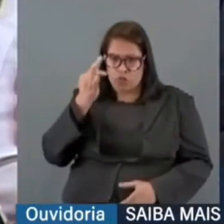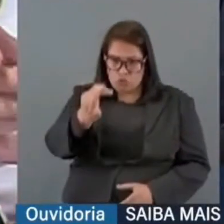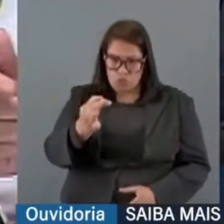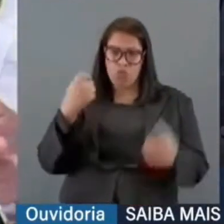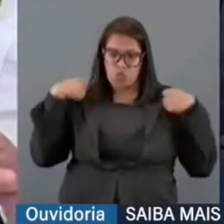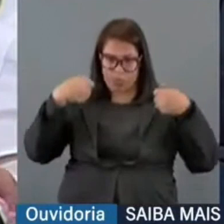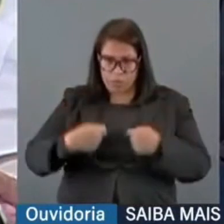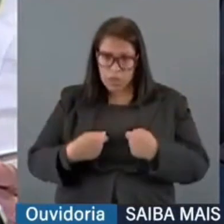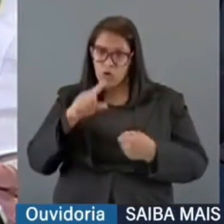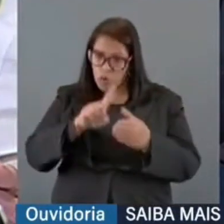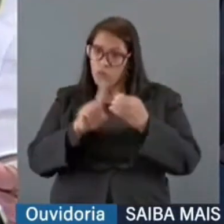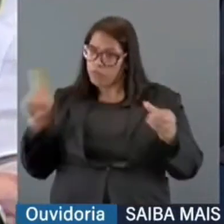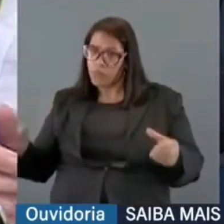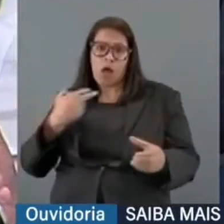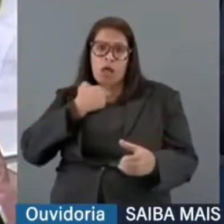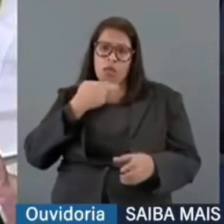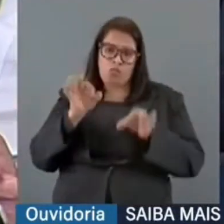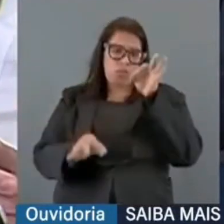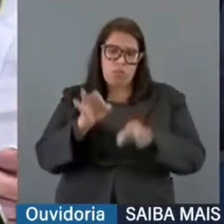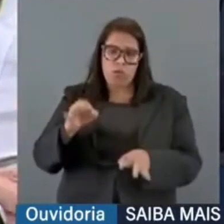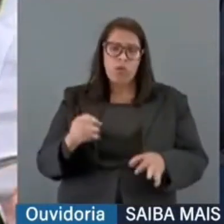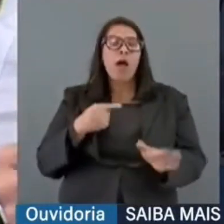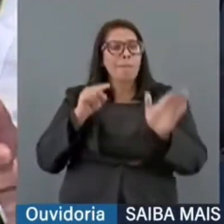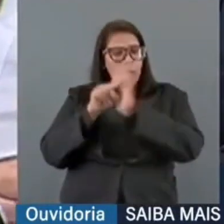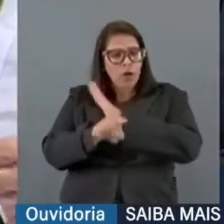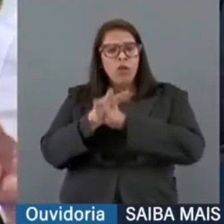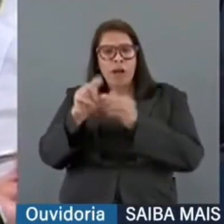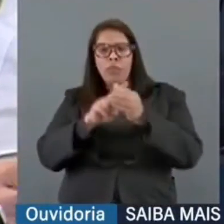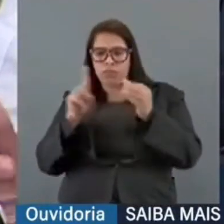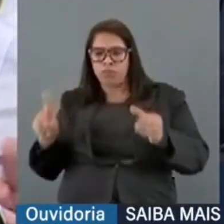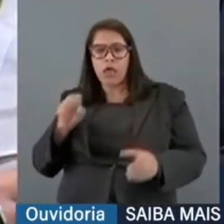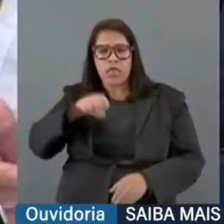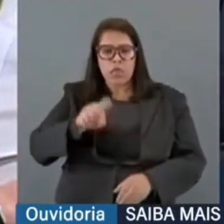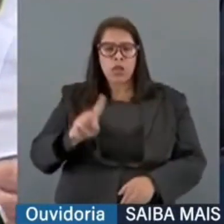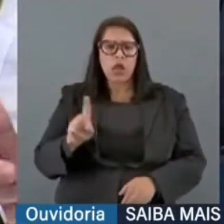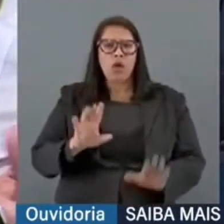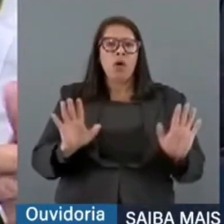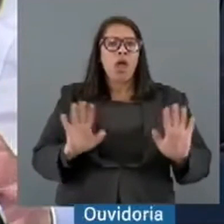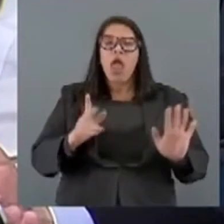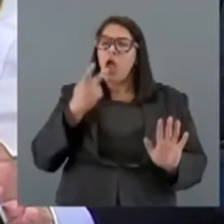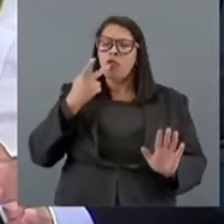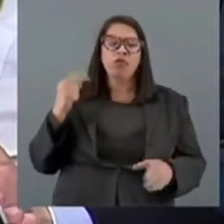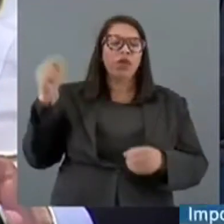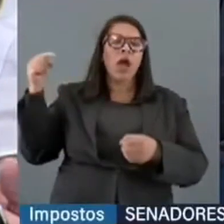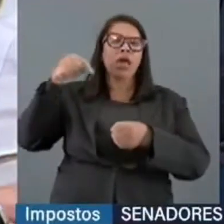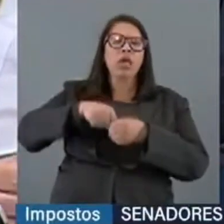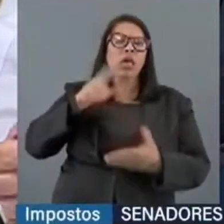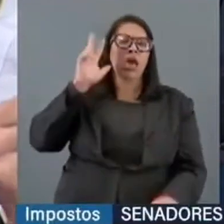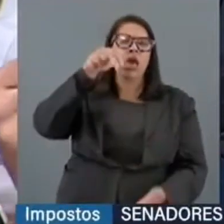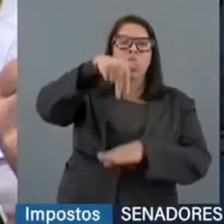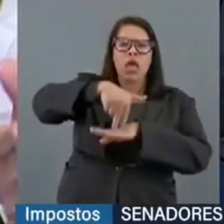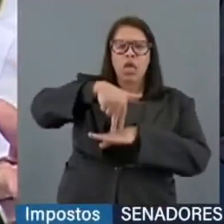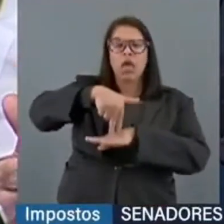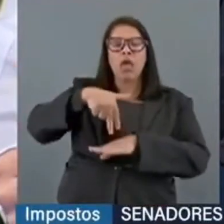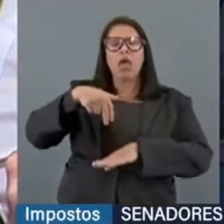Mais uma vez, até esclareço aqui, e eu tenho dito isso para os meus colegas, eu não vim ao Senado para discutir a Operação Lava Jato e aqui